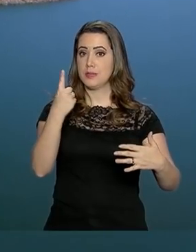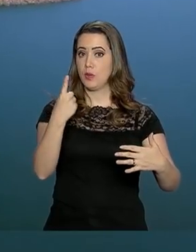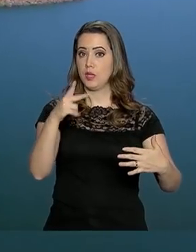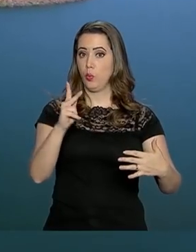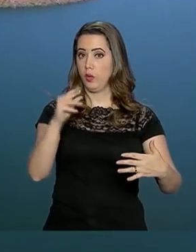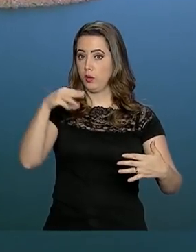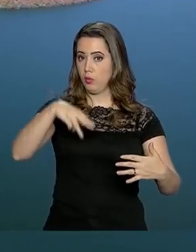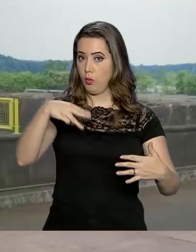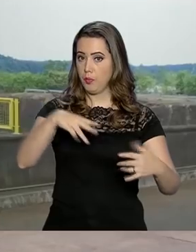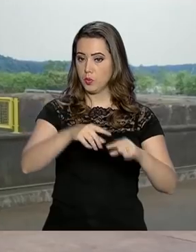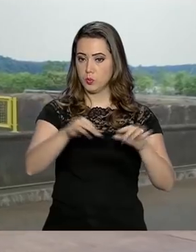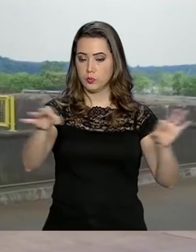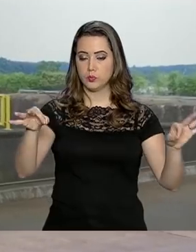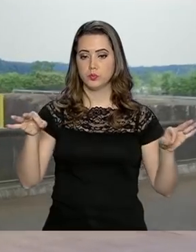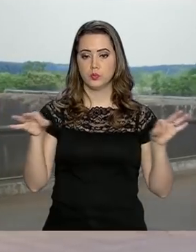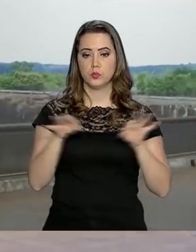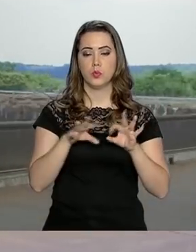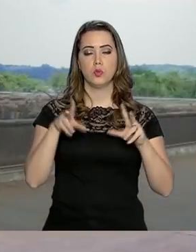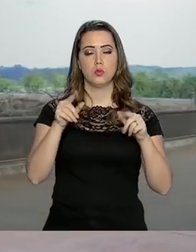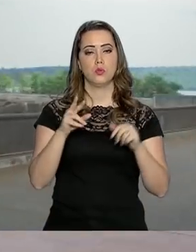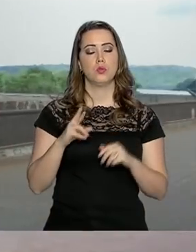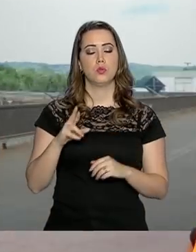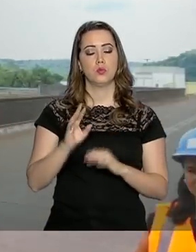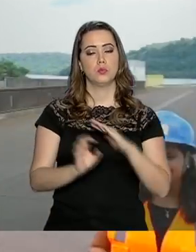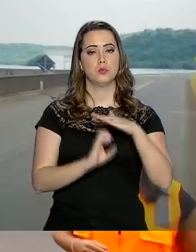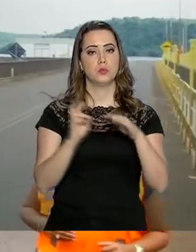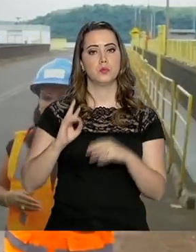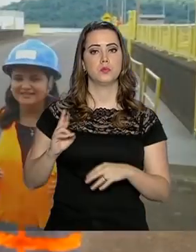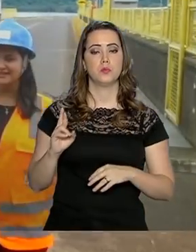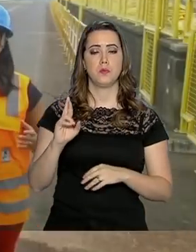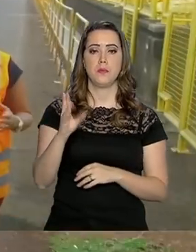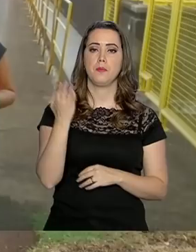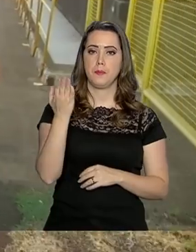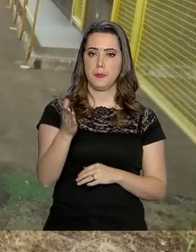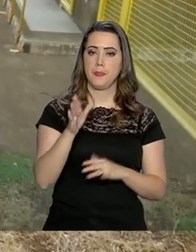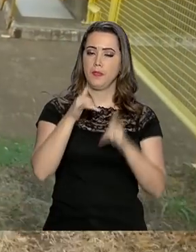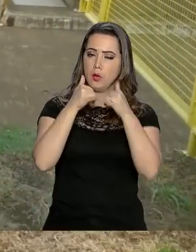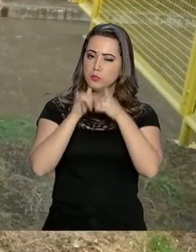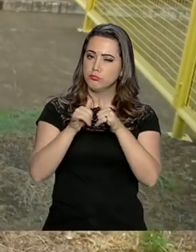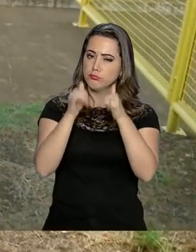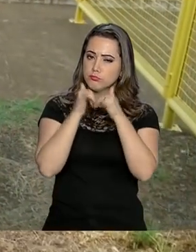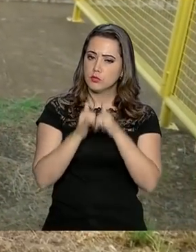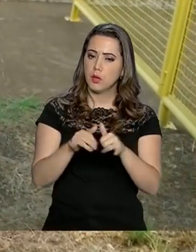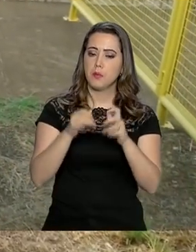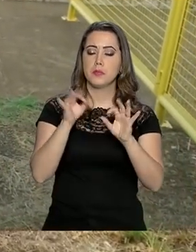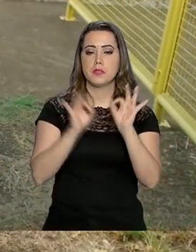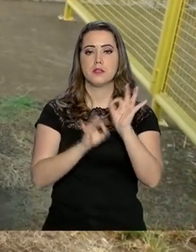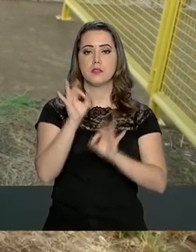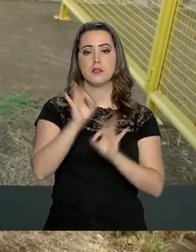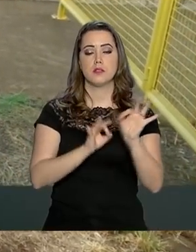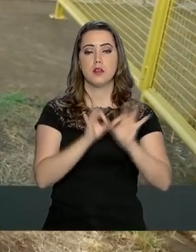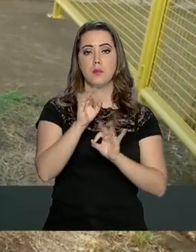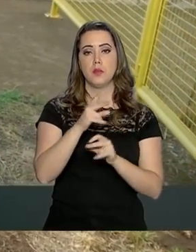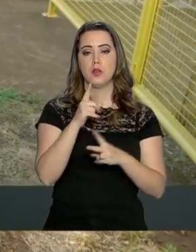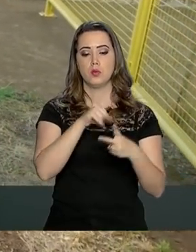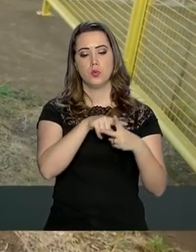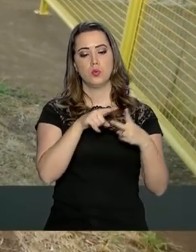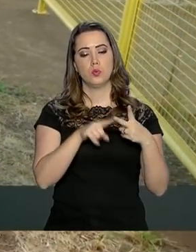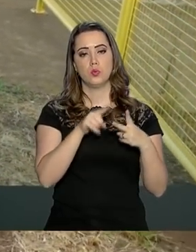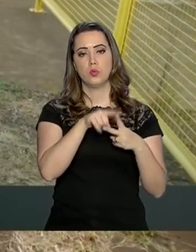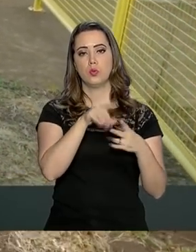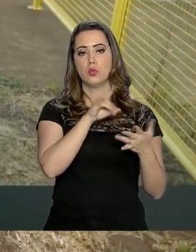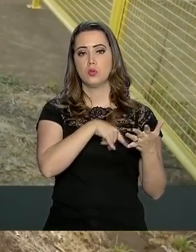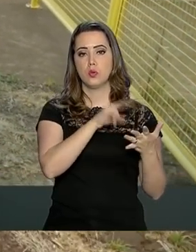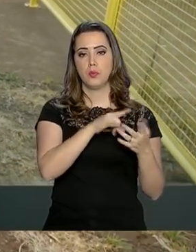quilômetros quadrados. Todas as empresas responsáveis pelas usinas hidrelétricas precisam elaborar dois documentos muito importantes.